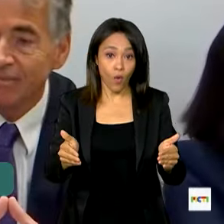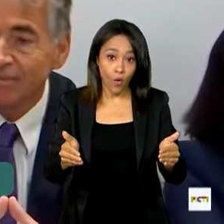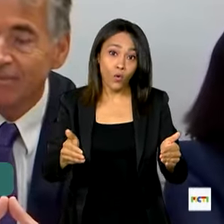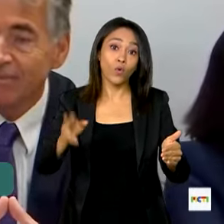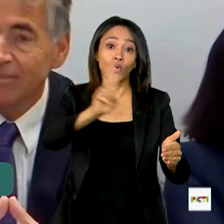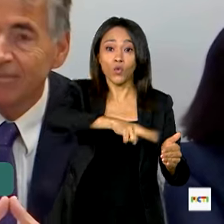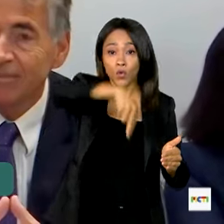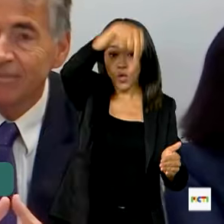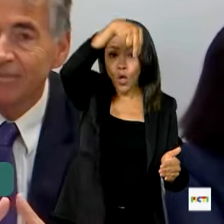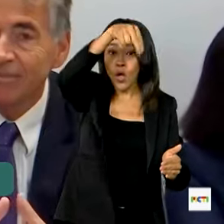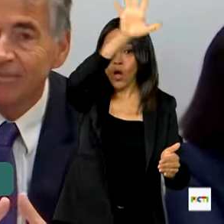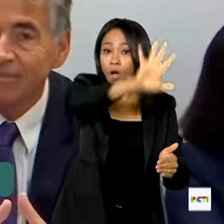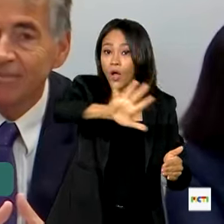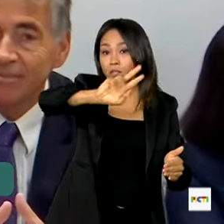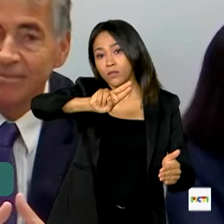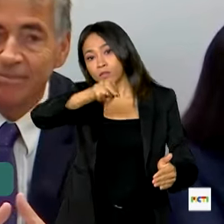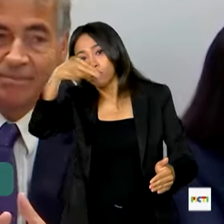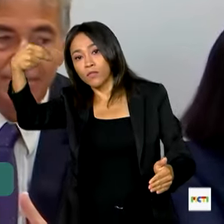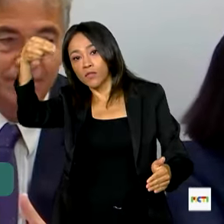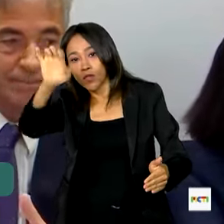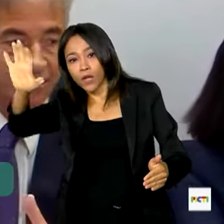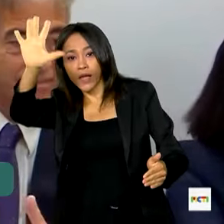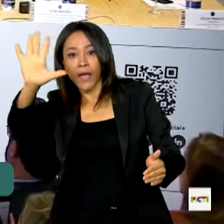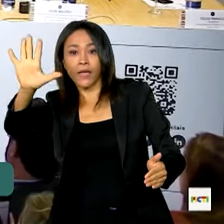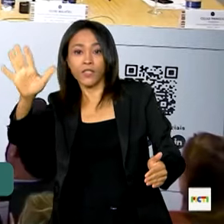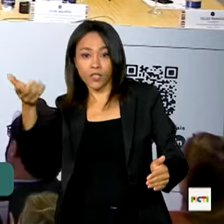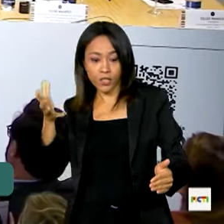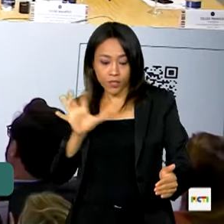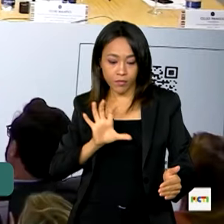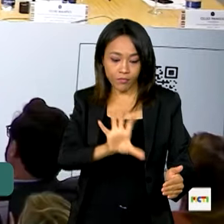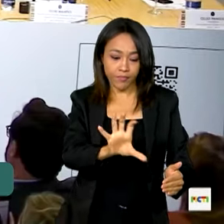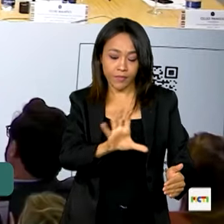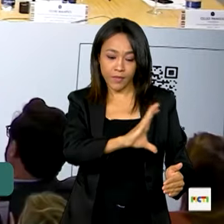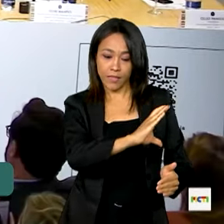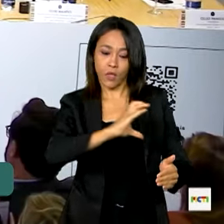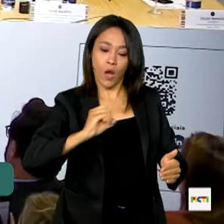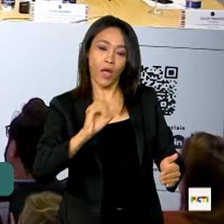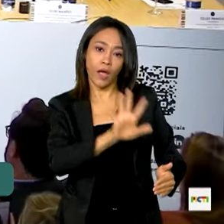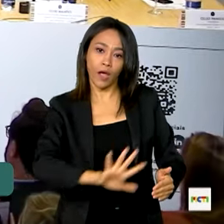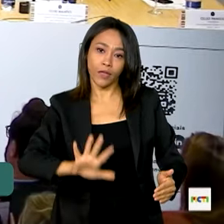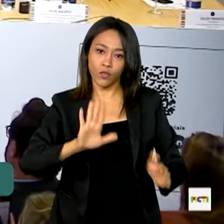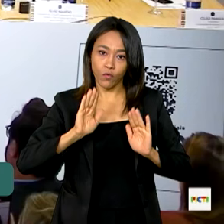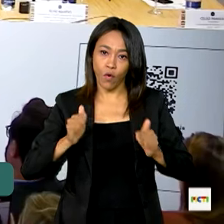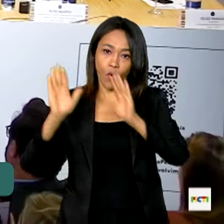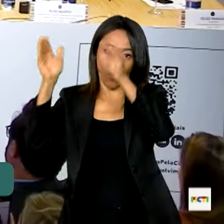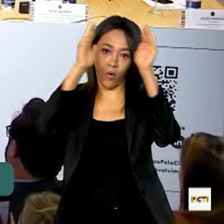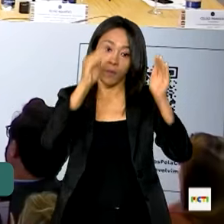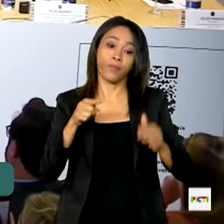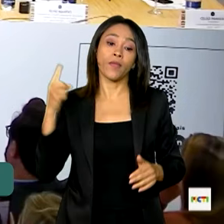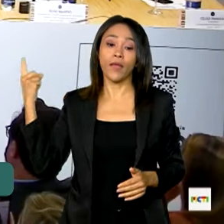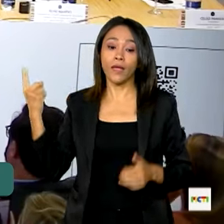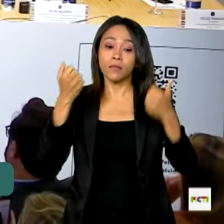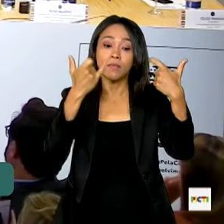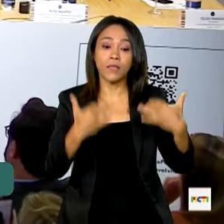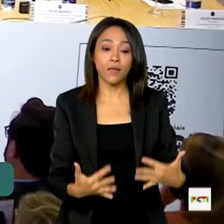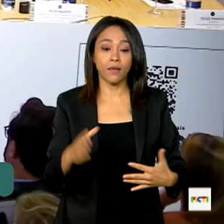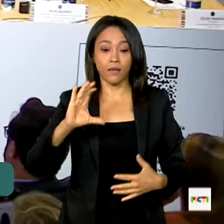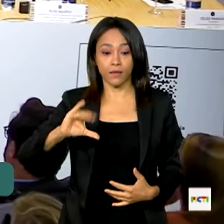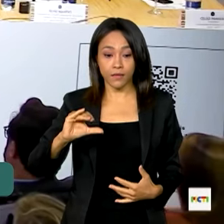Norte, Nordeste e Centro-Oeste. Esses são recursos para que a ciência atinja outros patamares